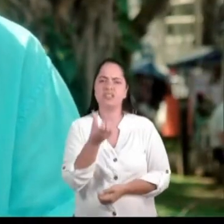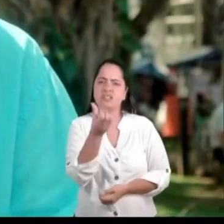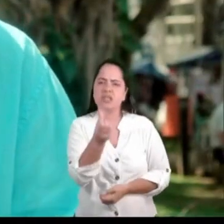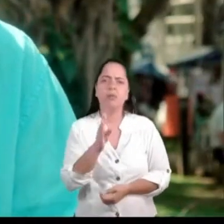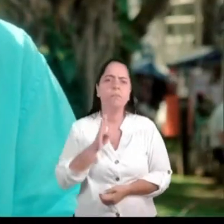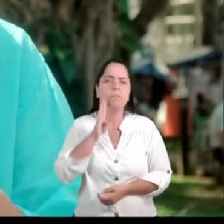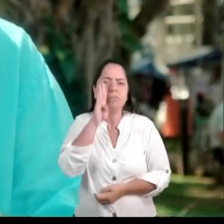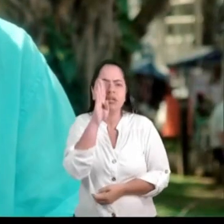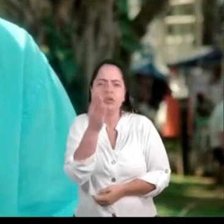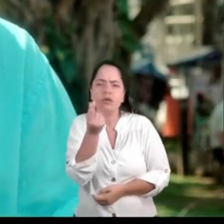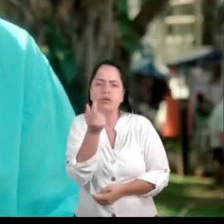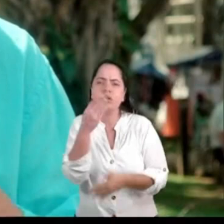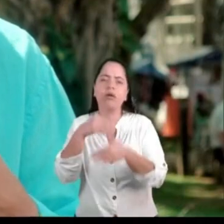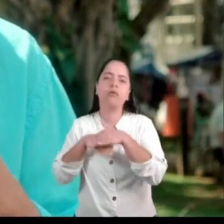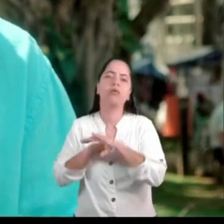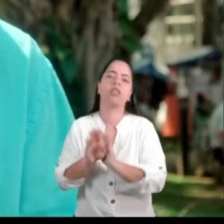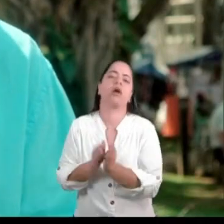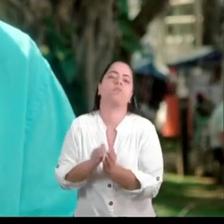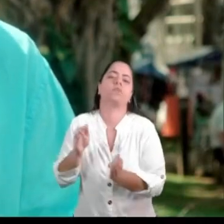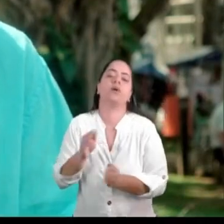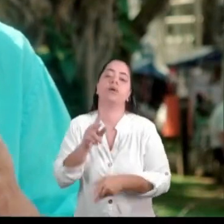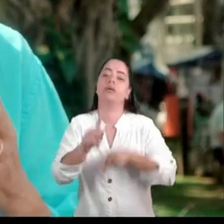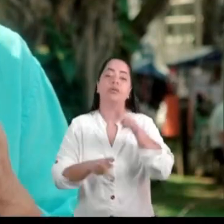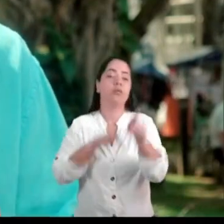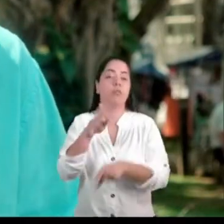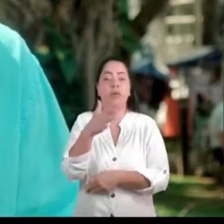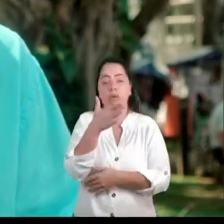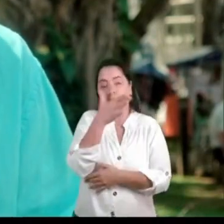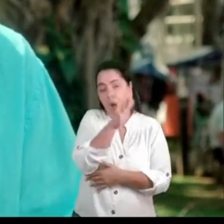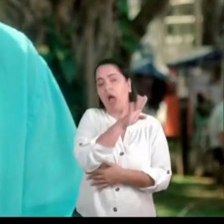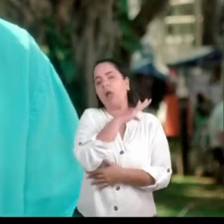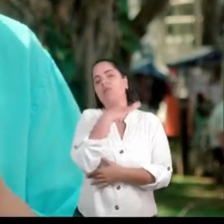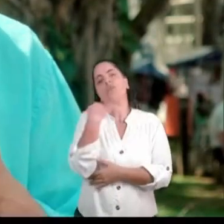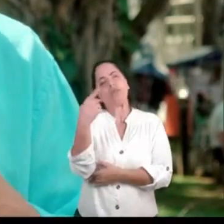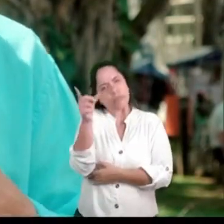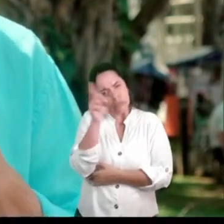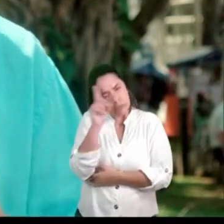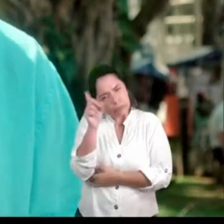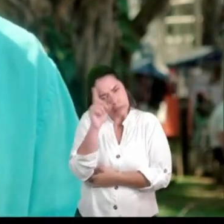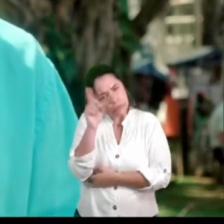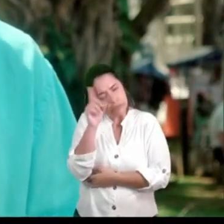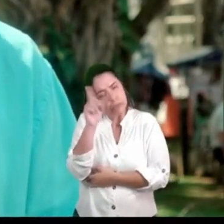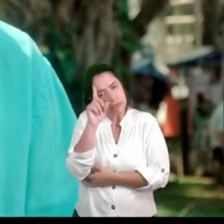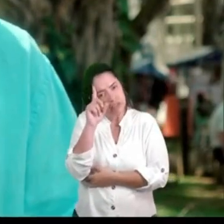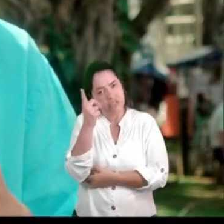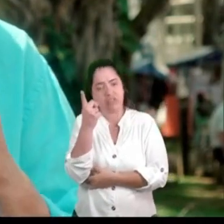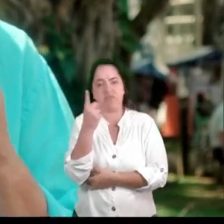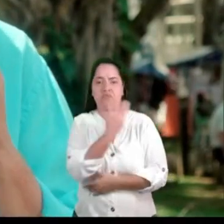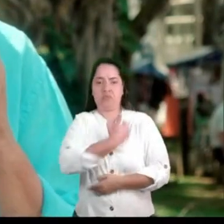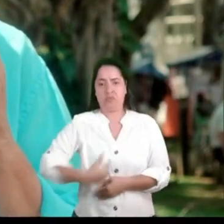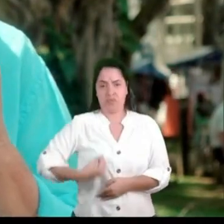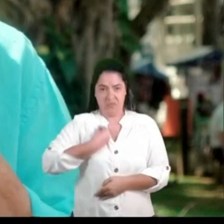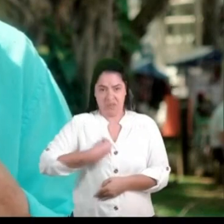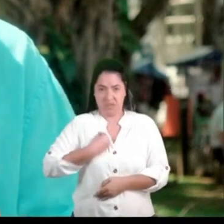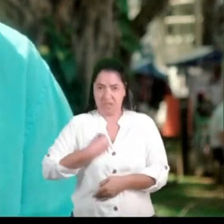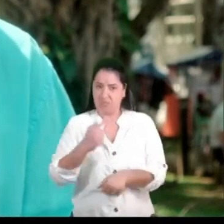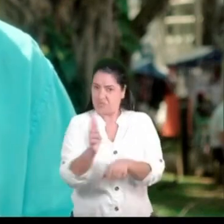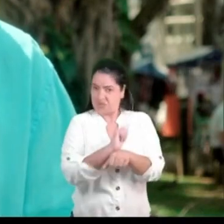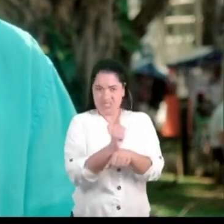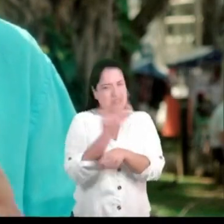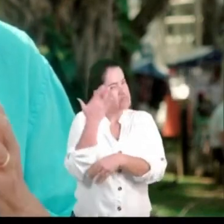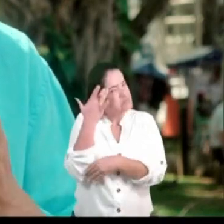guardado e o povo correndo risco de morte todo dia. Além de mal gestor, o governador é